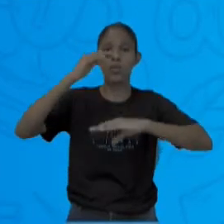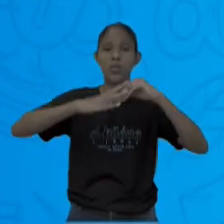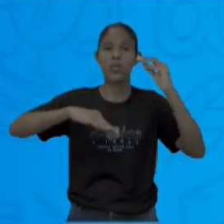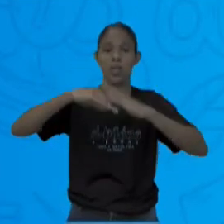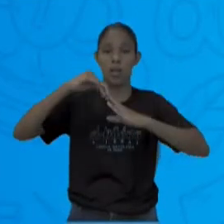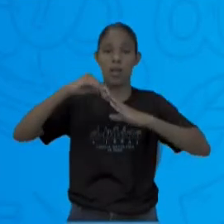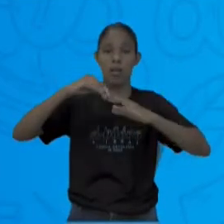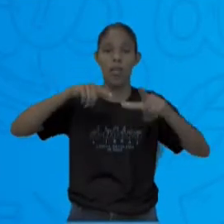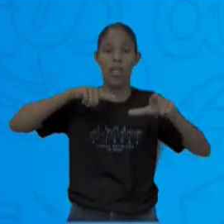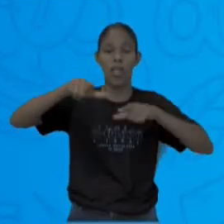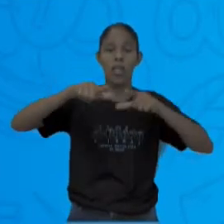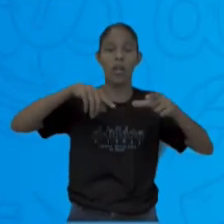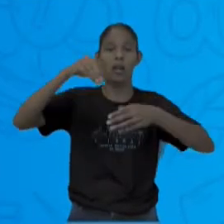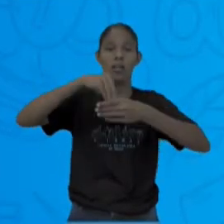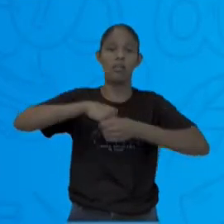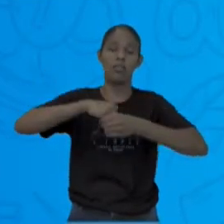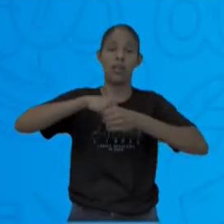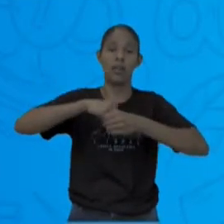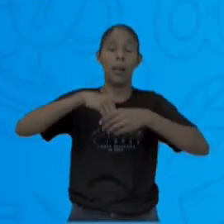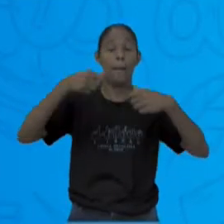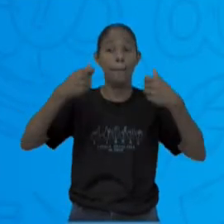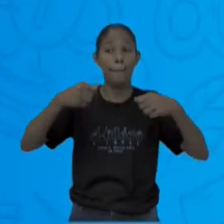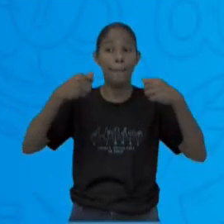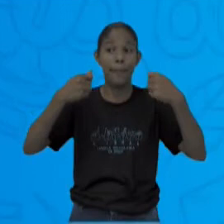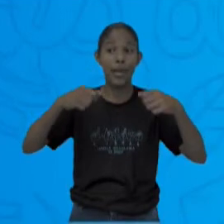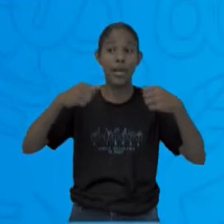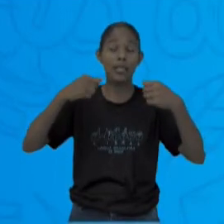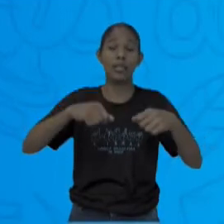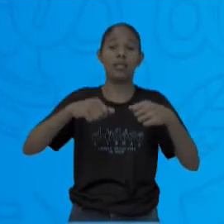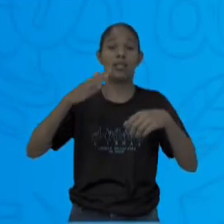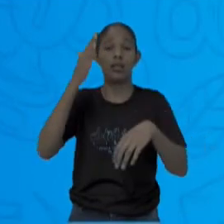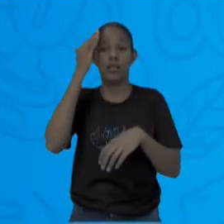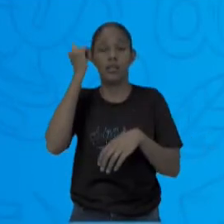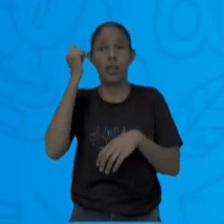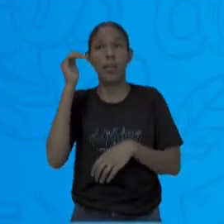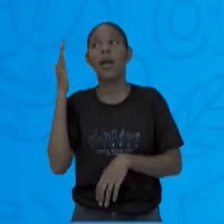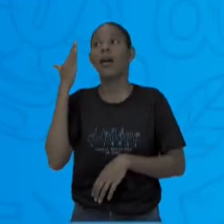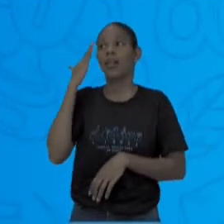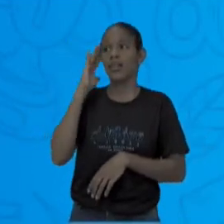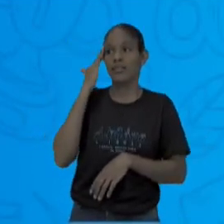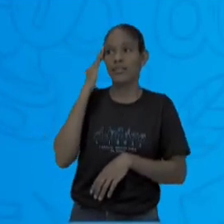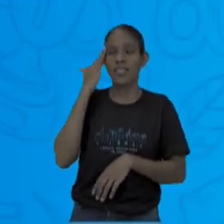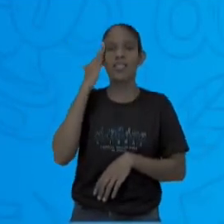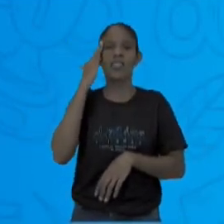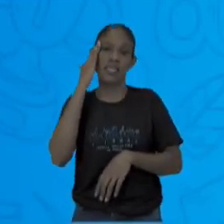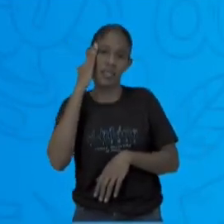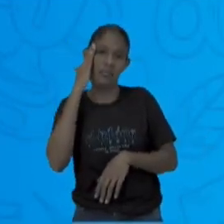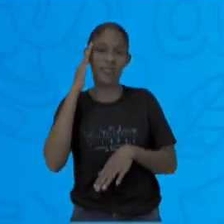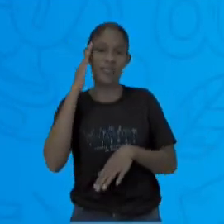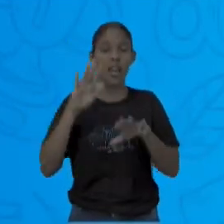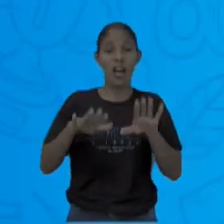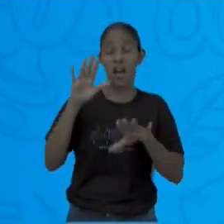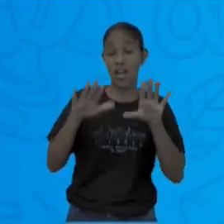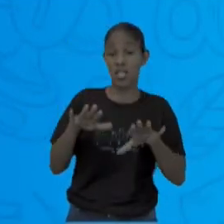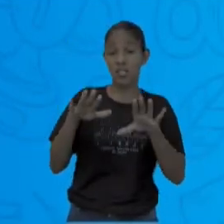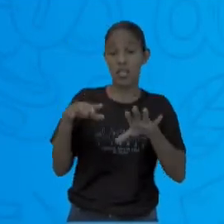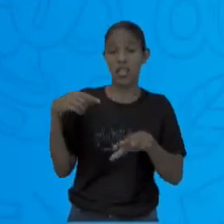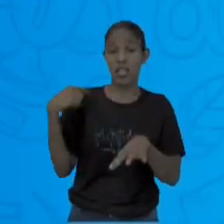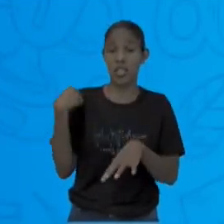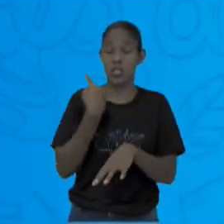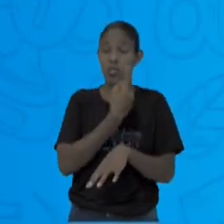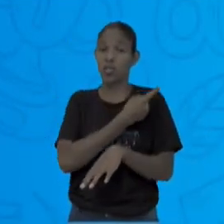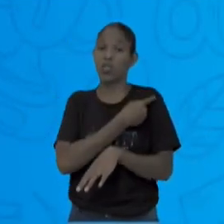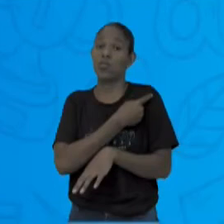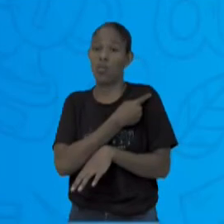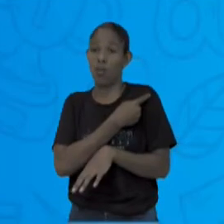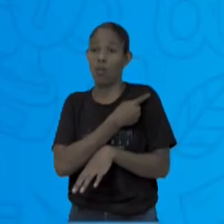outro lado, né? Nessa profissão da gente. Às vezes, a gente escuta certas situações que a gente não